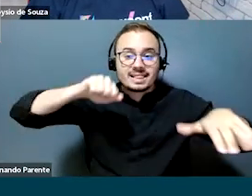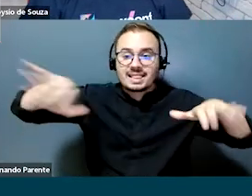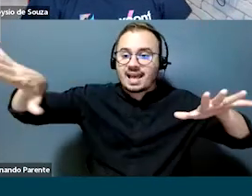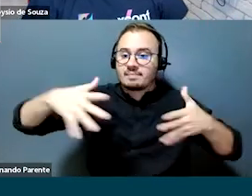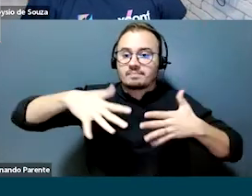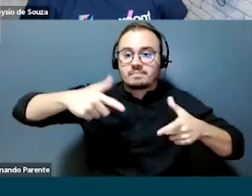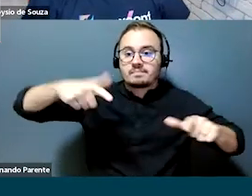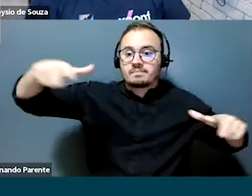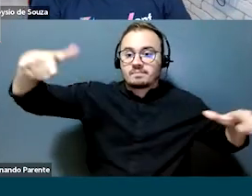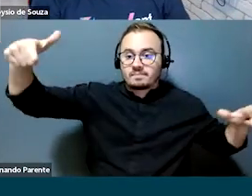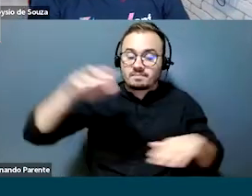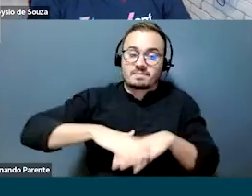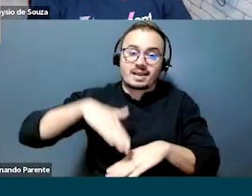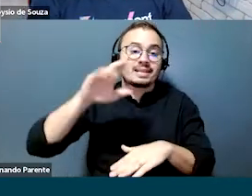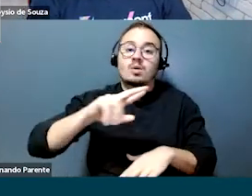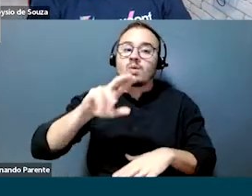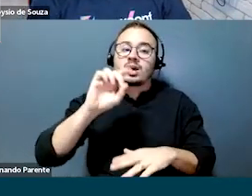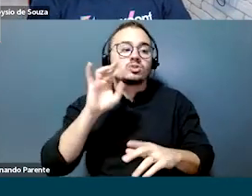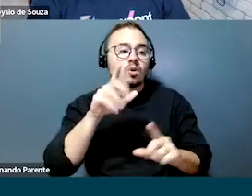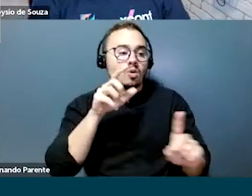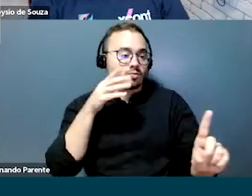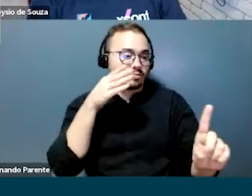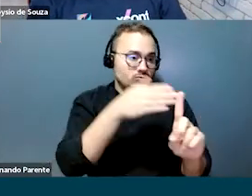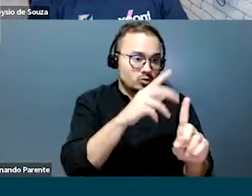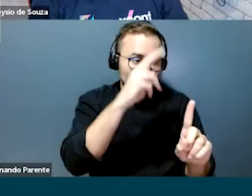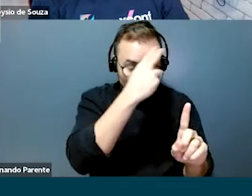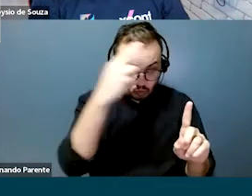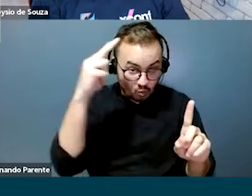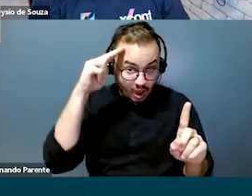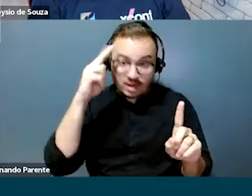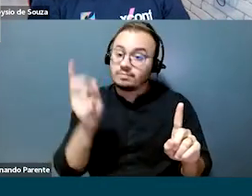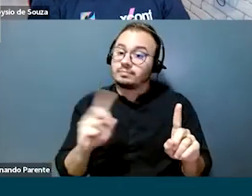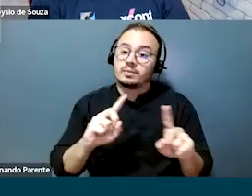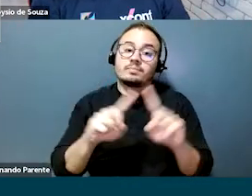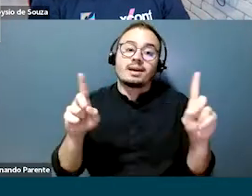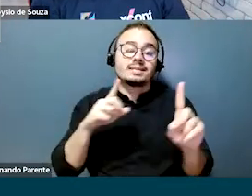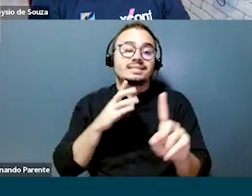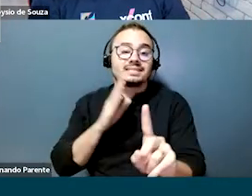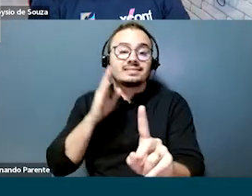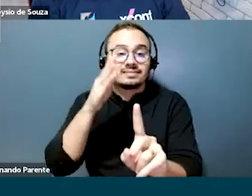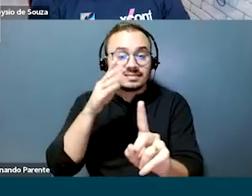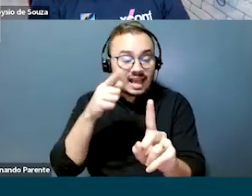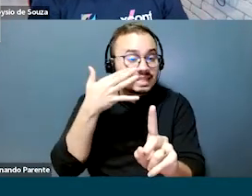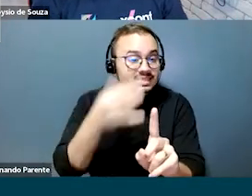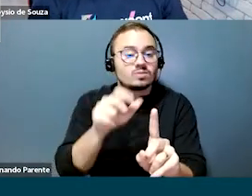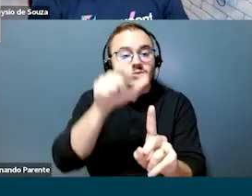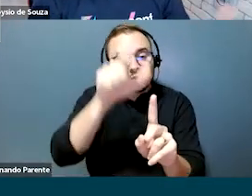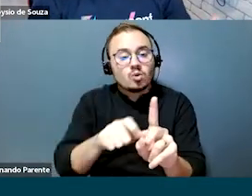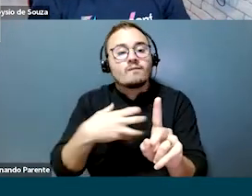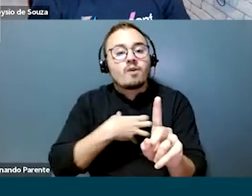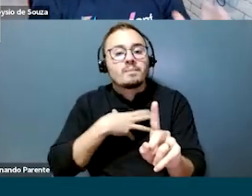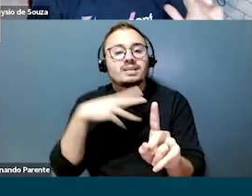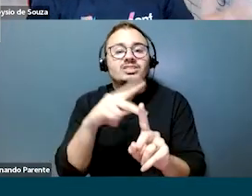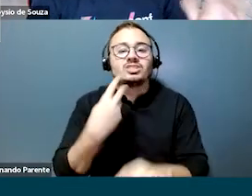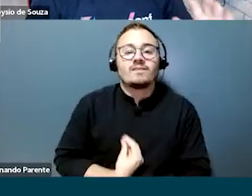não apenas centradas no usuário, mas centradas na vida, né? Por isso que um modelo